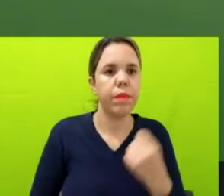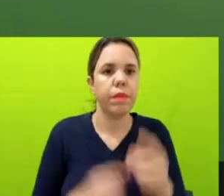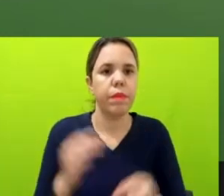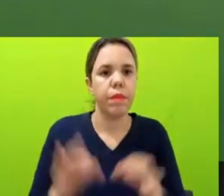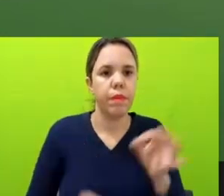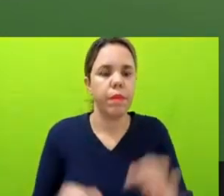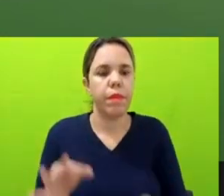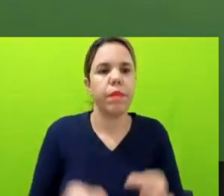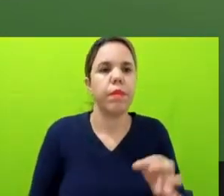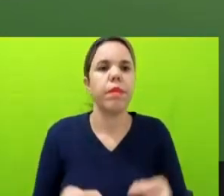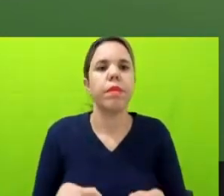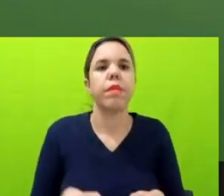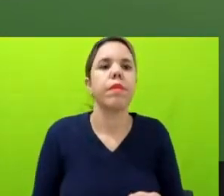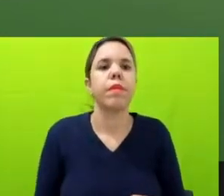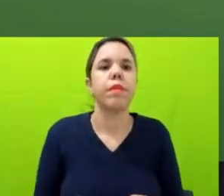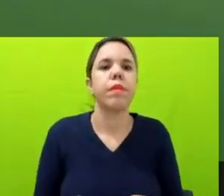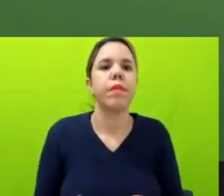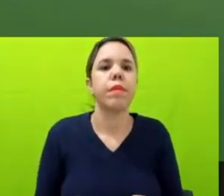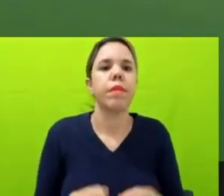uma notificação também,